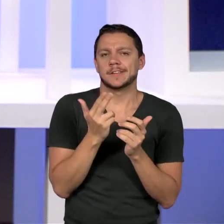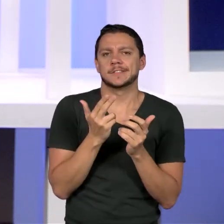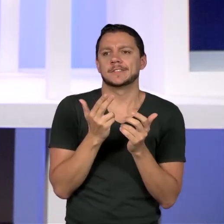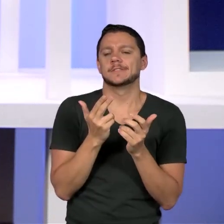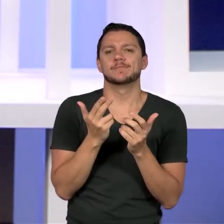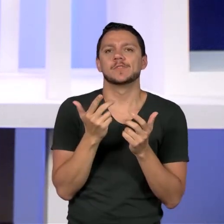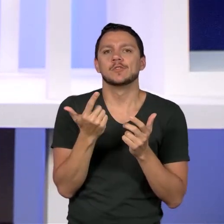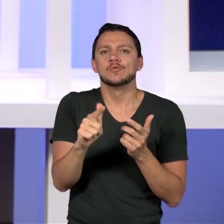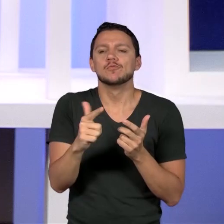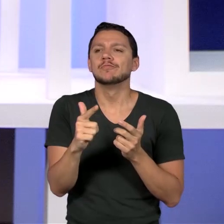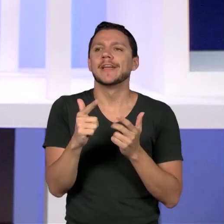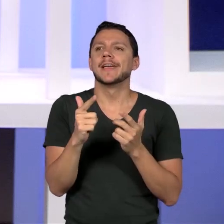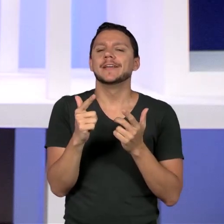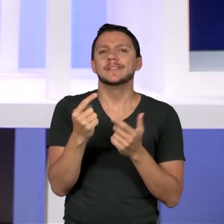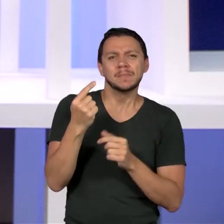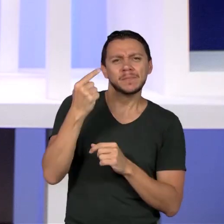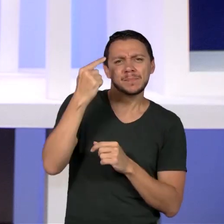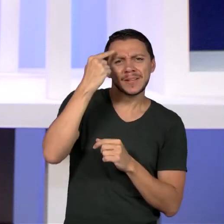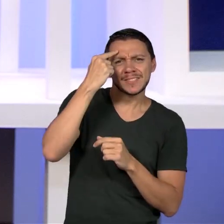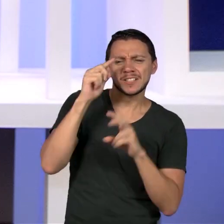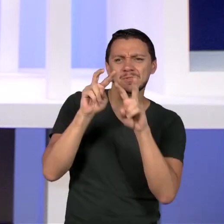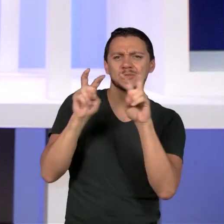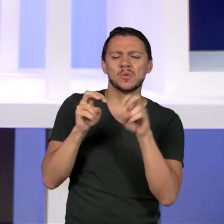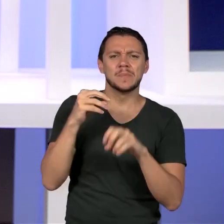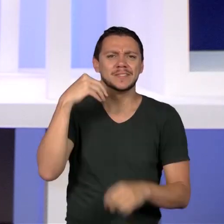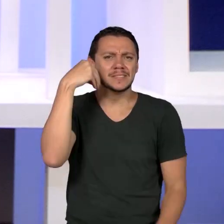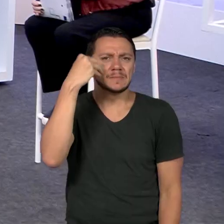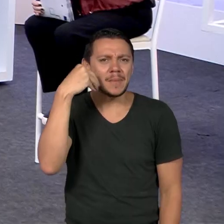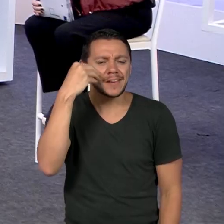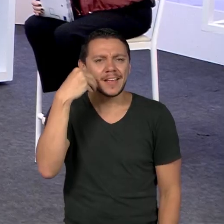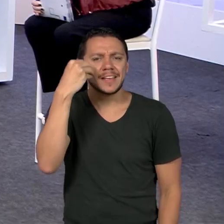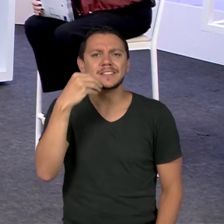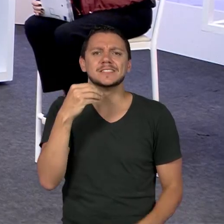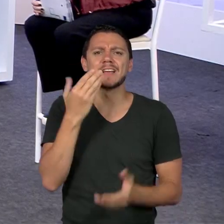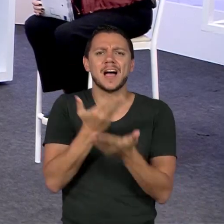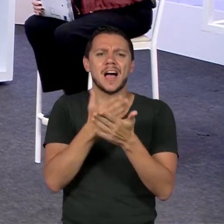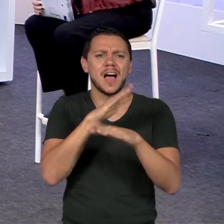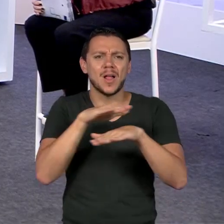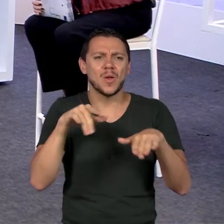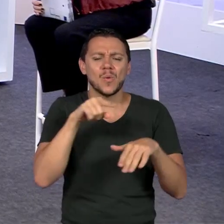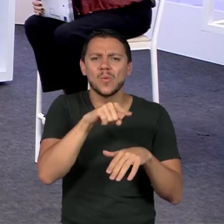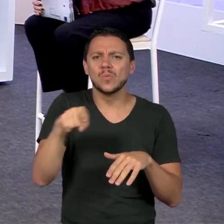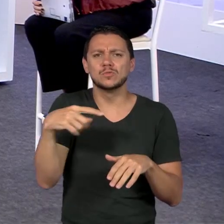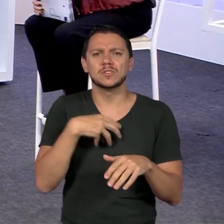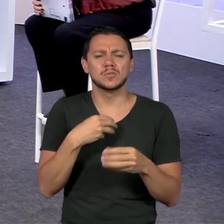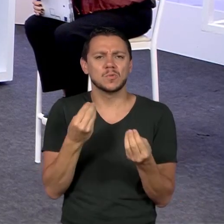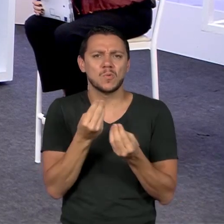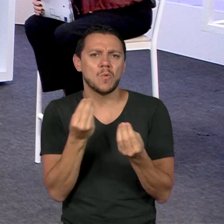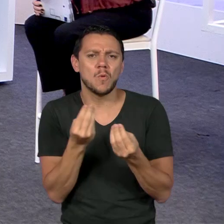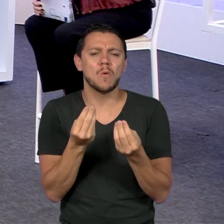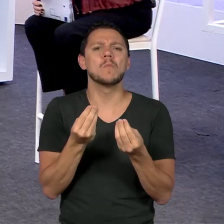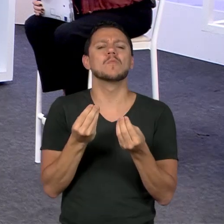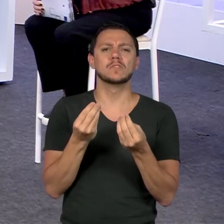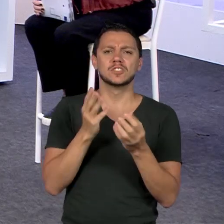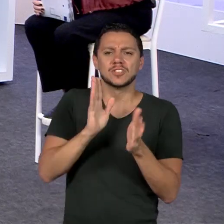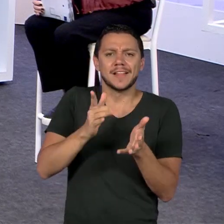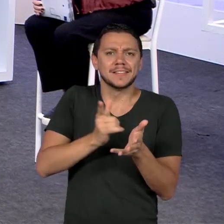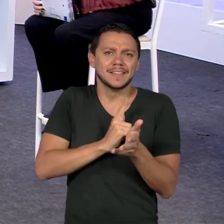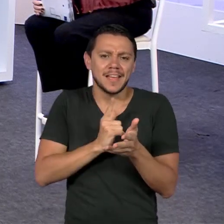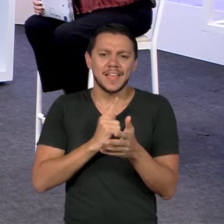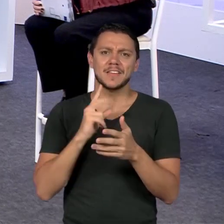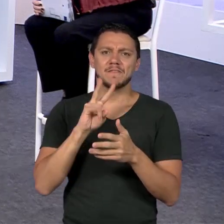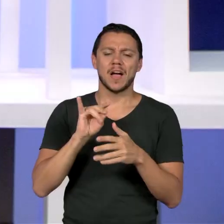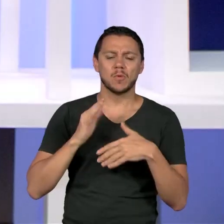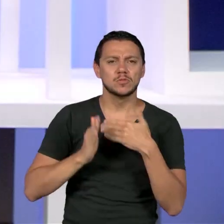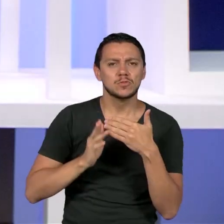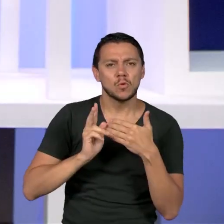leva tanto em conta as experiências dos alunos que estão ali em formação, ou que